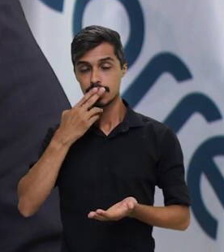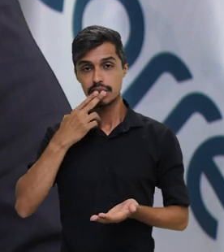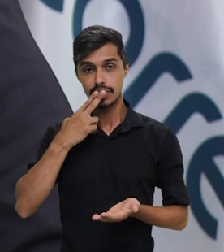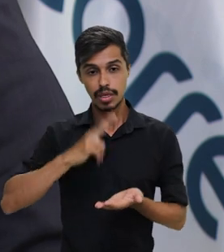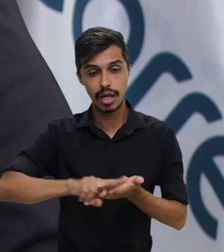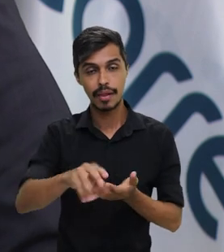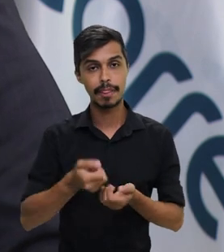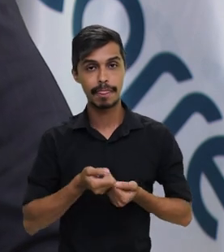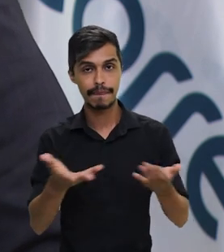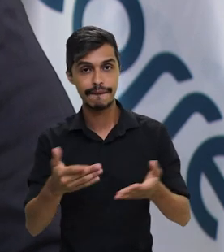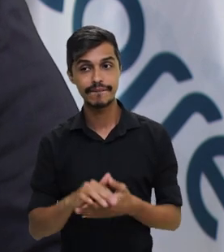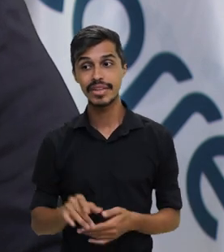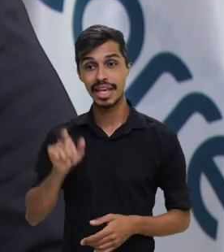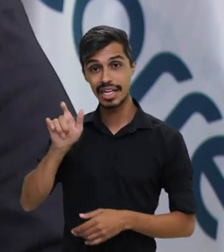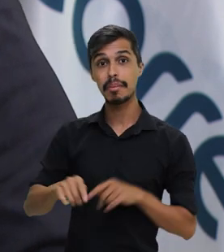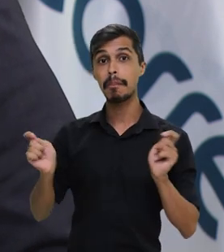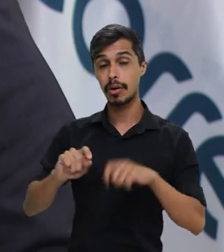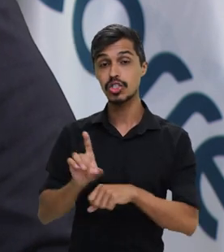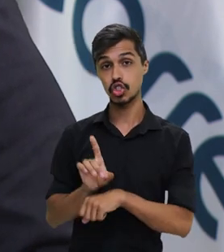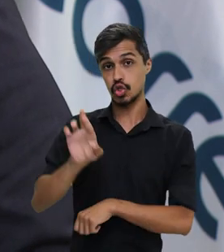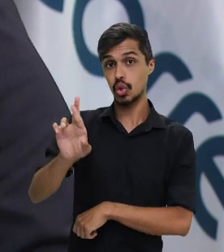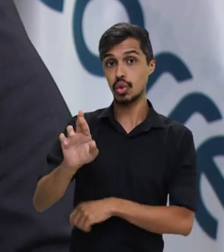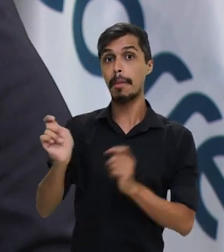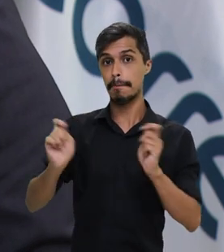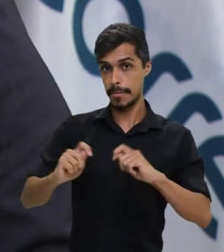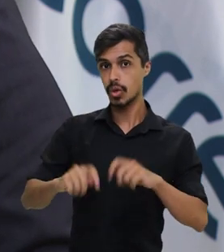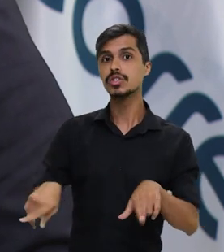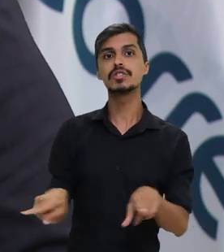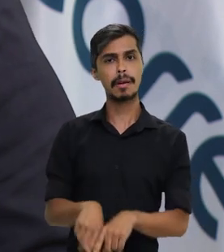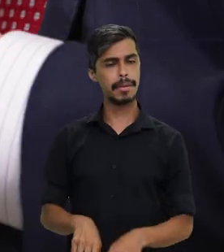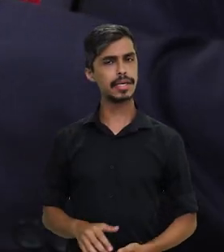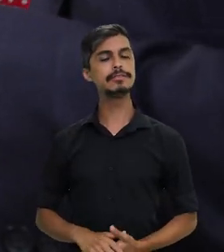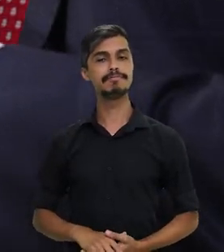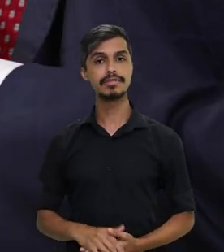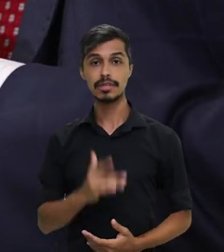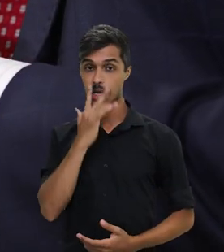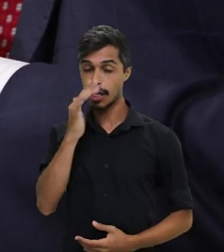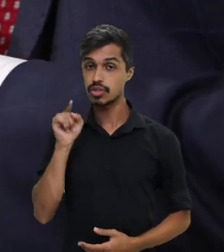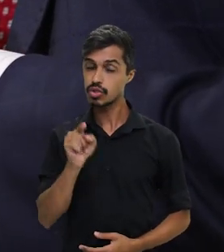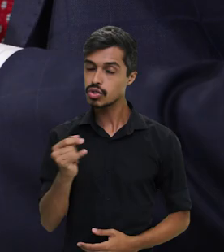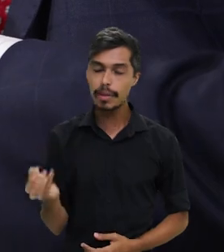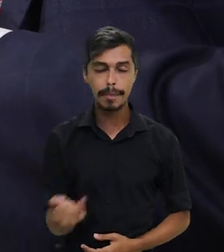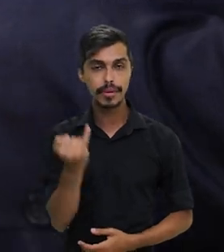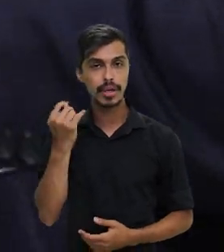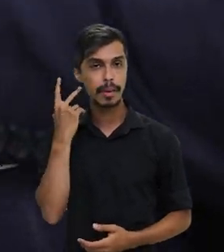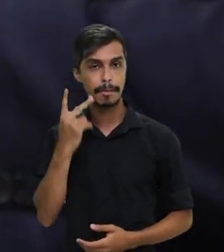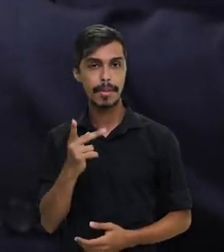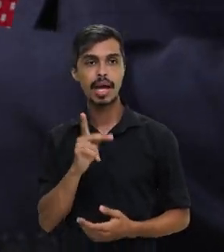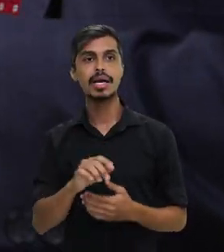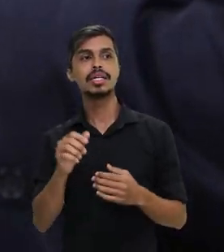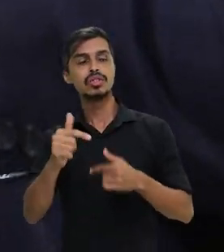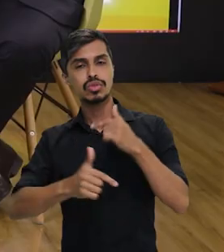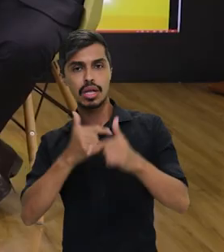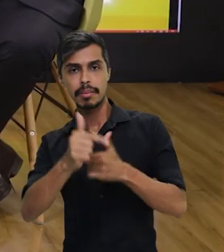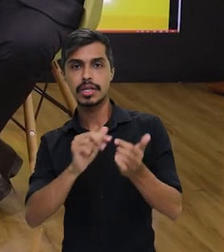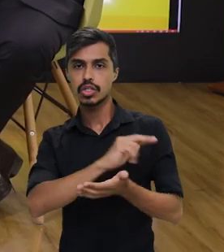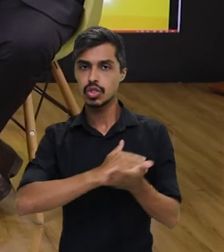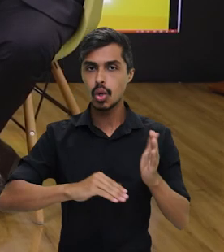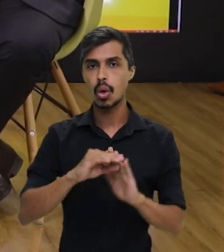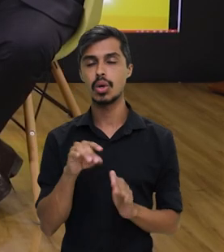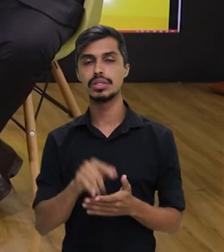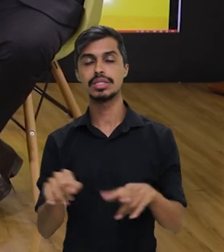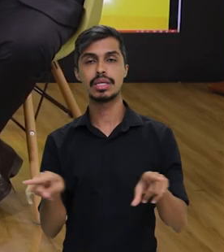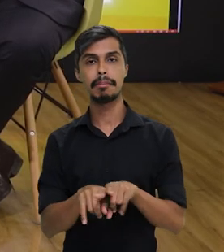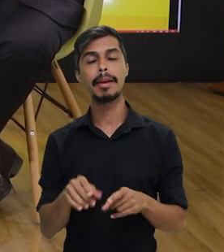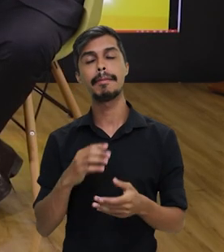O carteiro e a carteira podem virar doutor também, vão poder virar doutor também. Eu acho que isso vai ser muito importante para o quadro funcional e para a